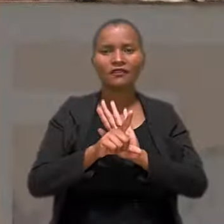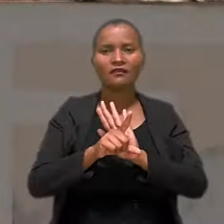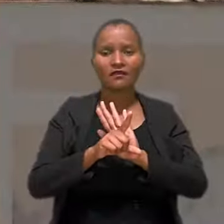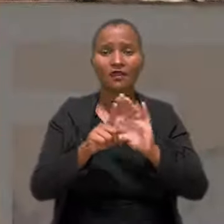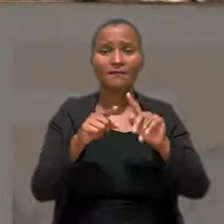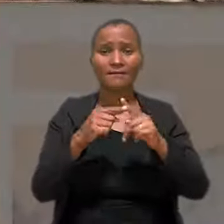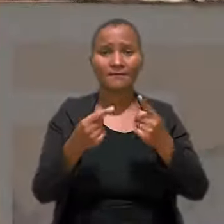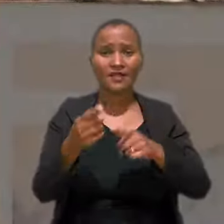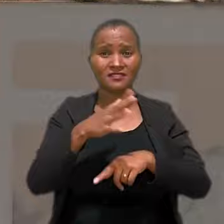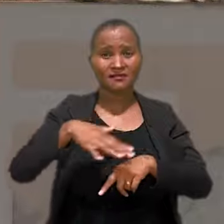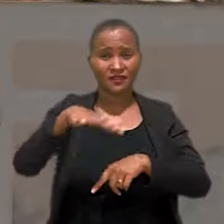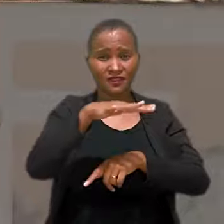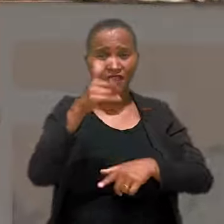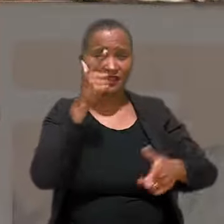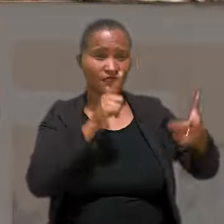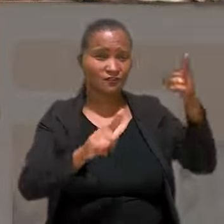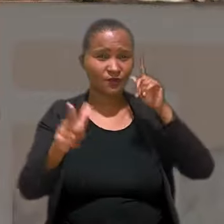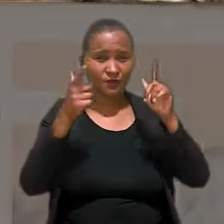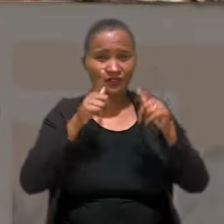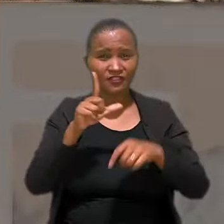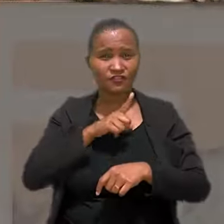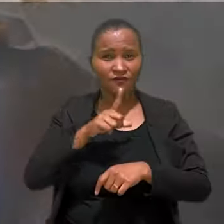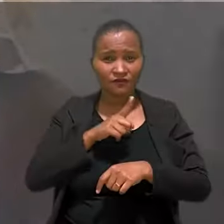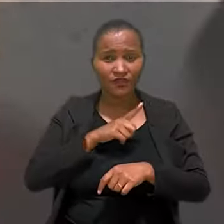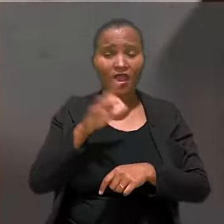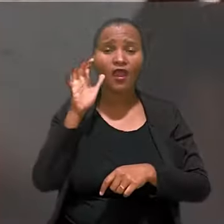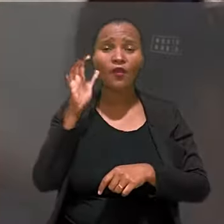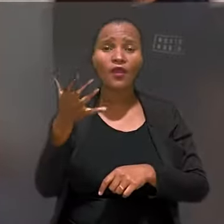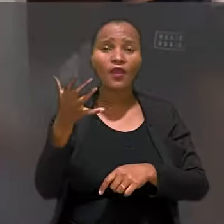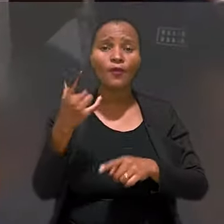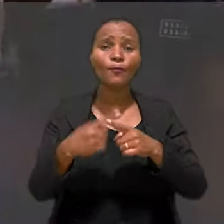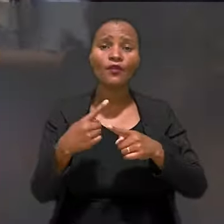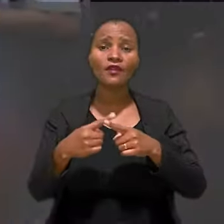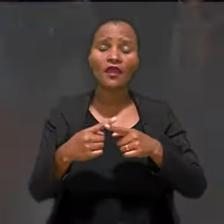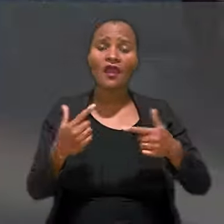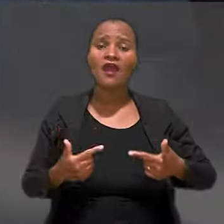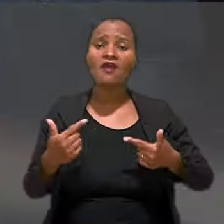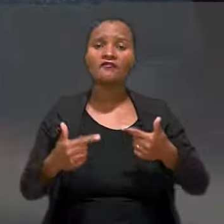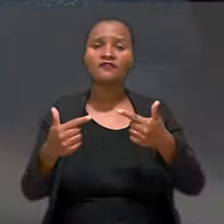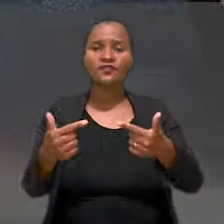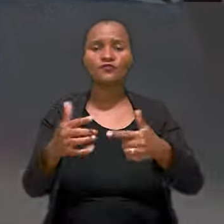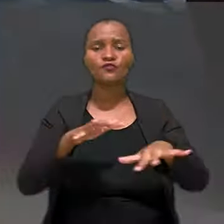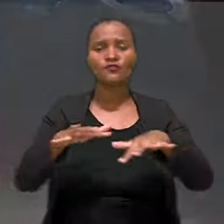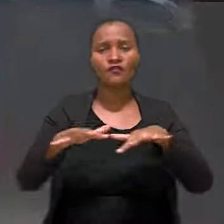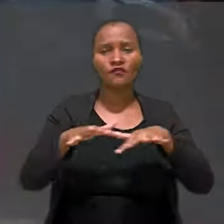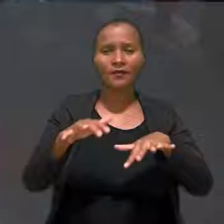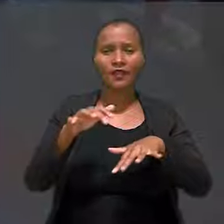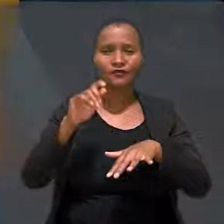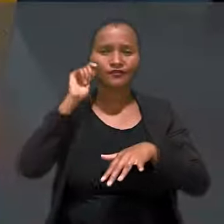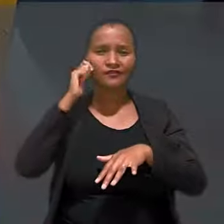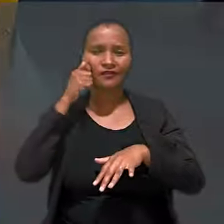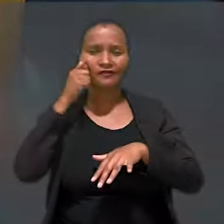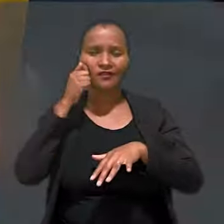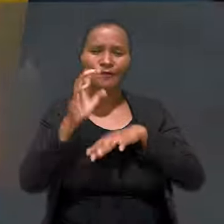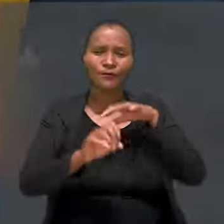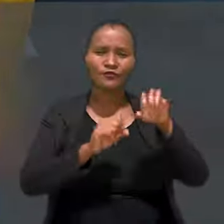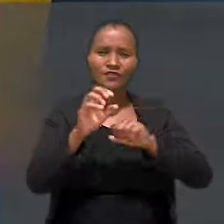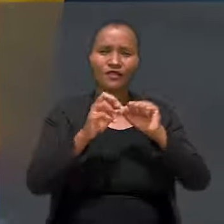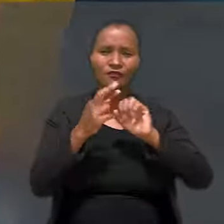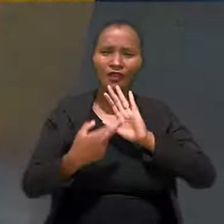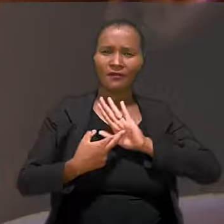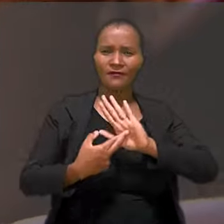Mas grande parte das conquistas que nós tivemos se deve exatamente ao avanço dos movimentos negros, buscando essa